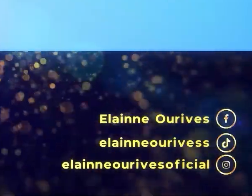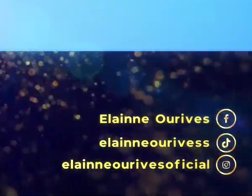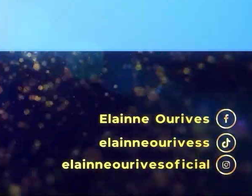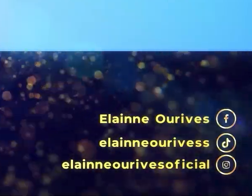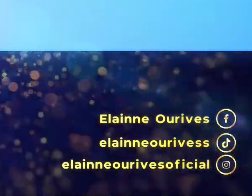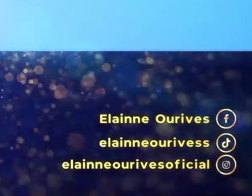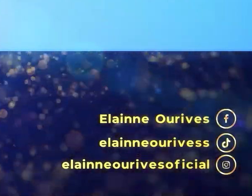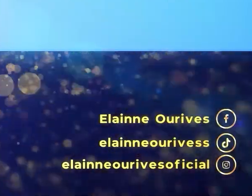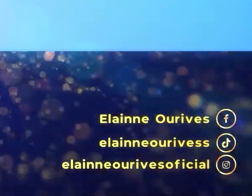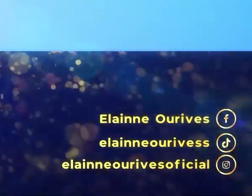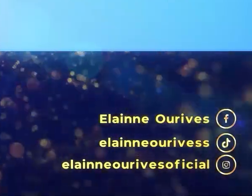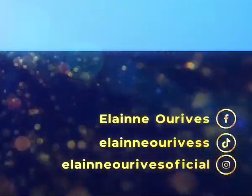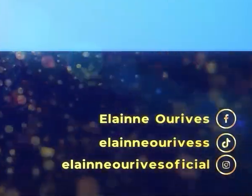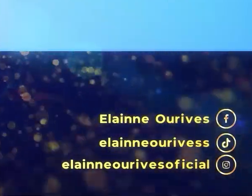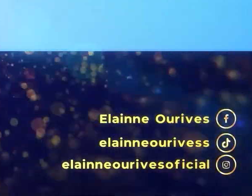E vai, isso.